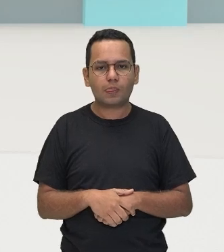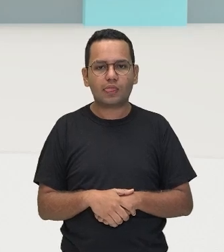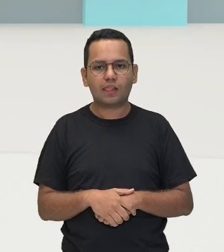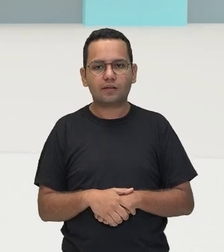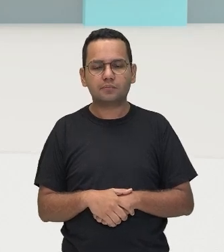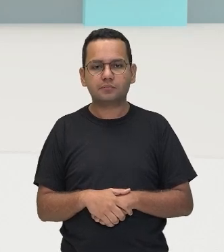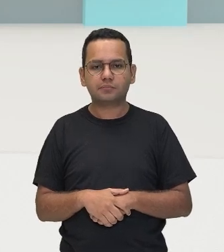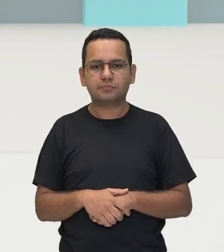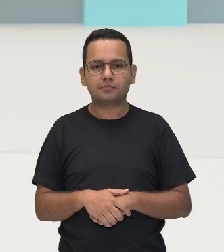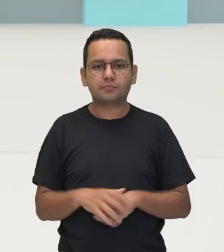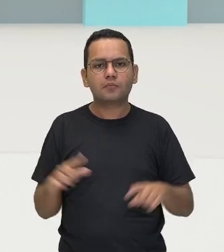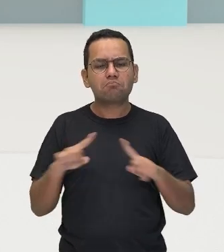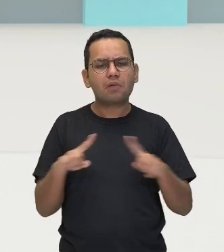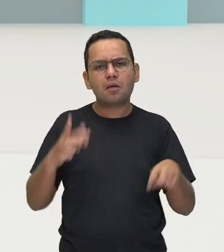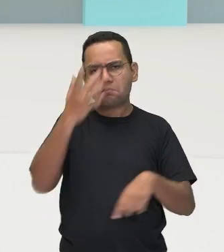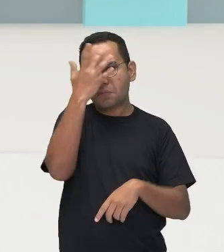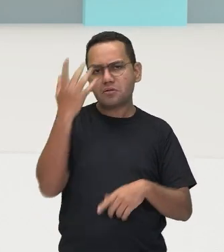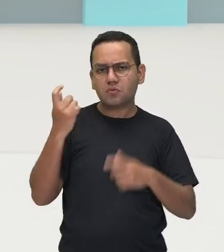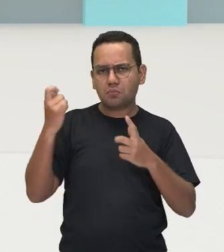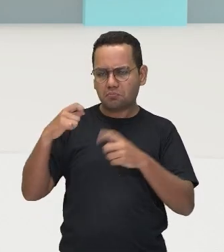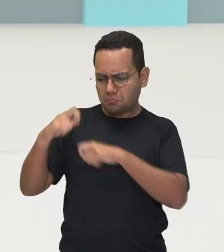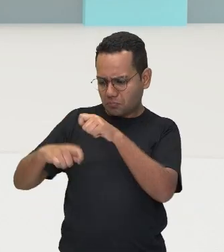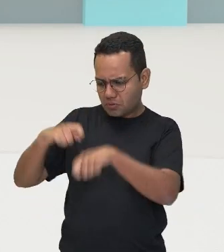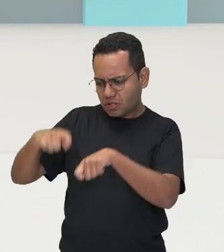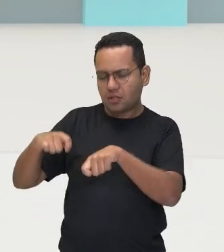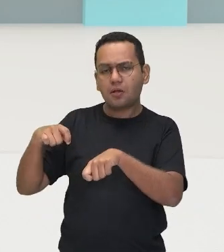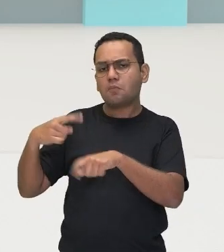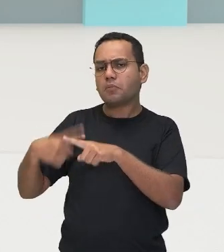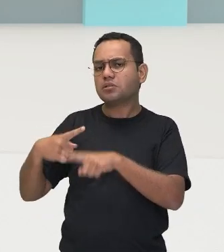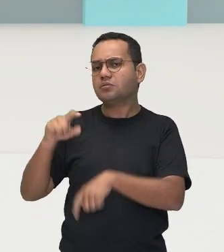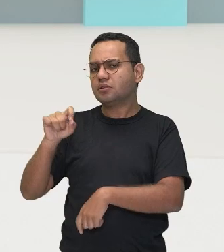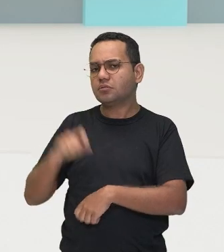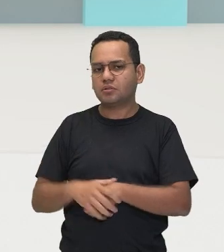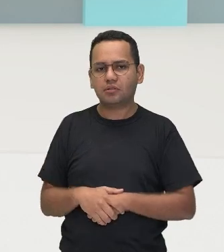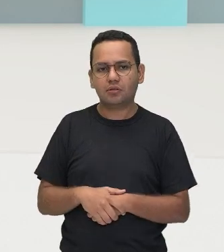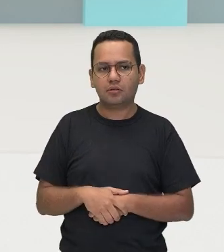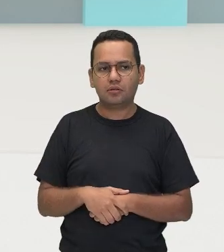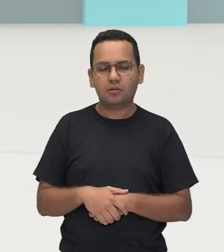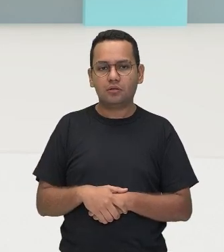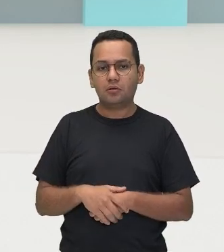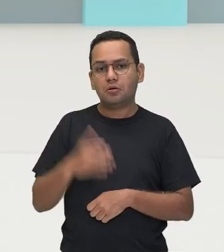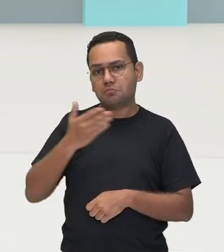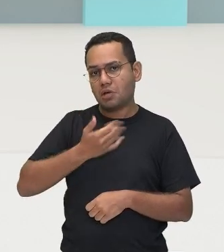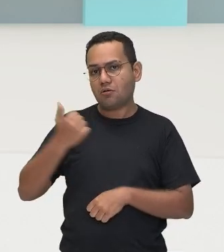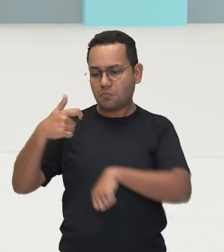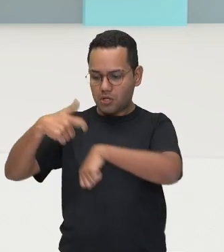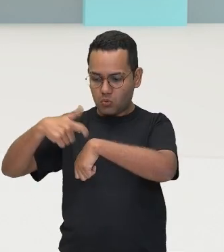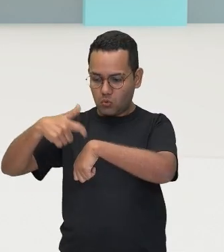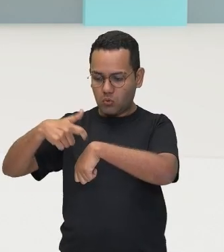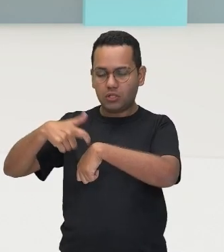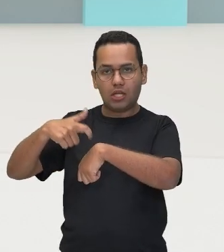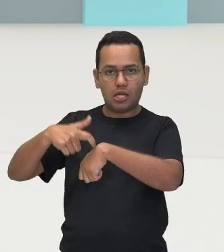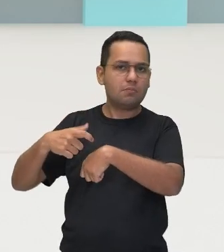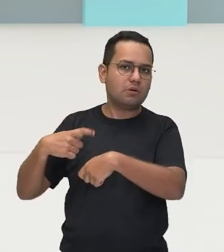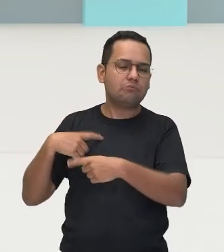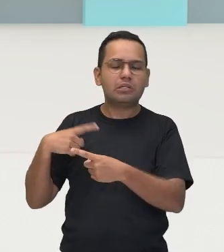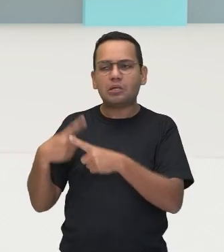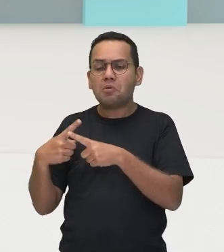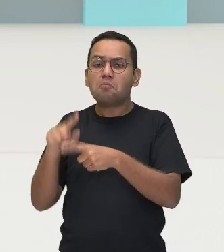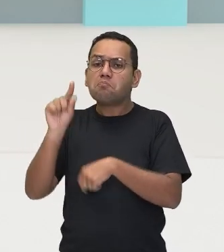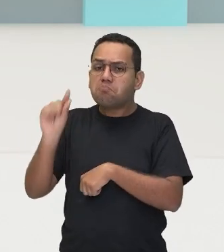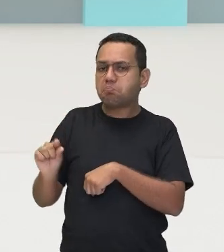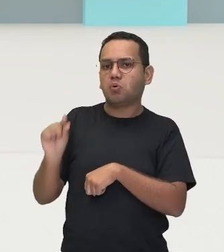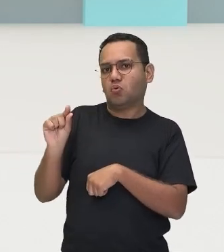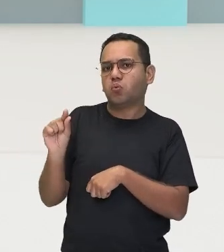ciclista, ele tem o quê? Ele consegue ter uma melhora do seu desempenho, porque ele não vai ter que fazer tanto esforço por causa do peso da bicicleta. Não é isso?